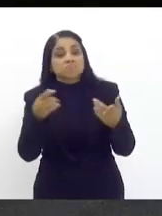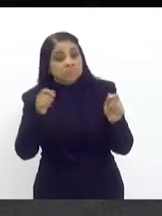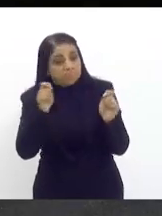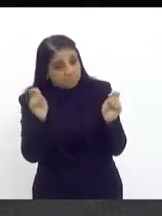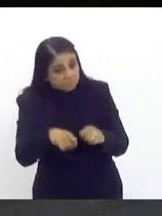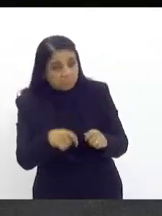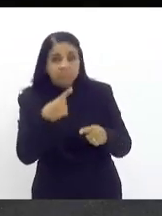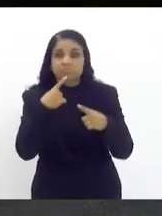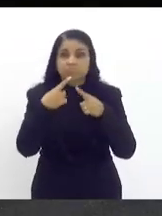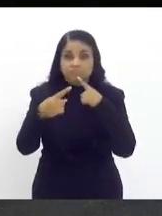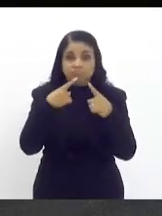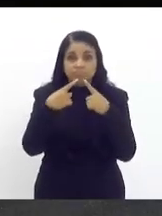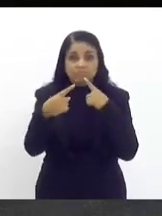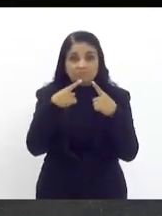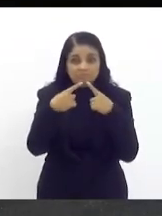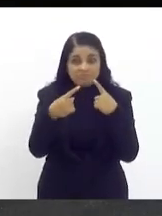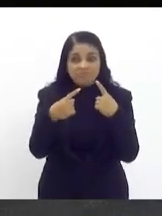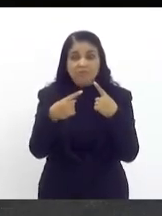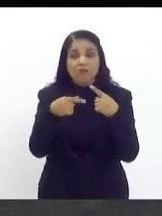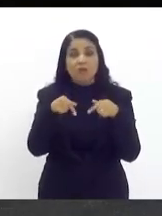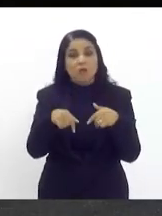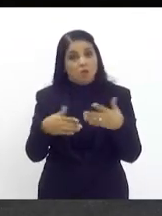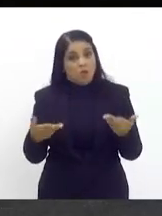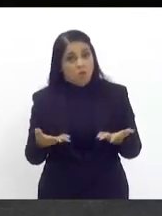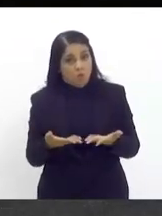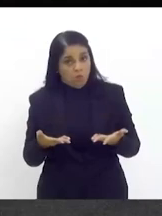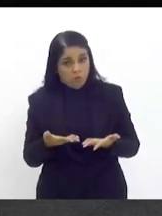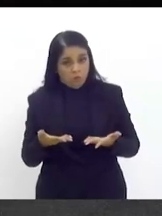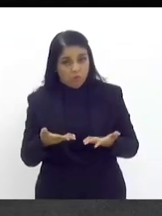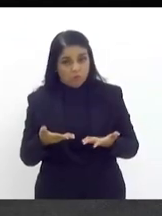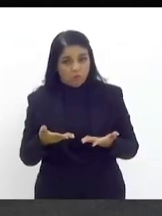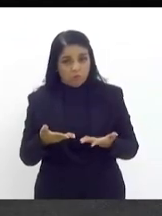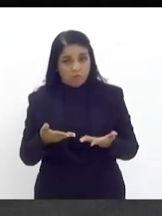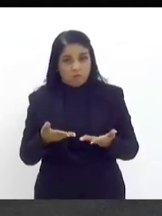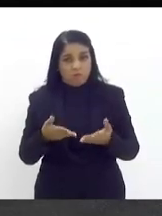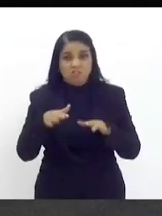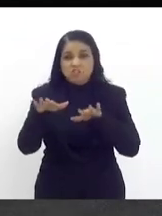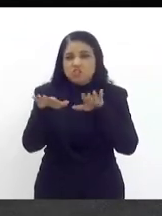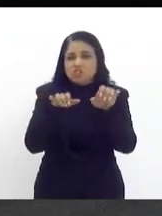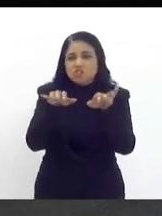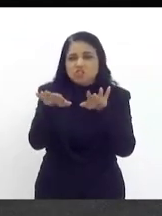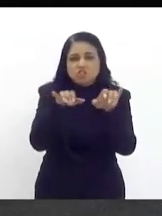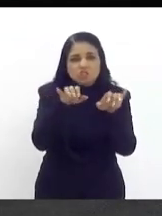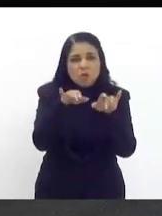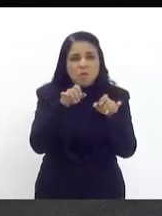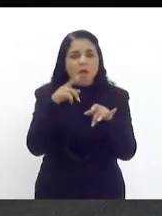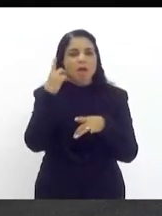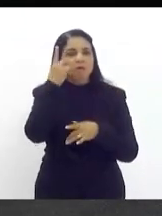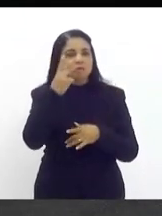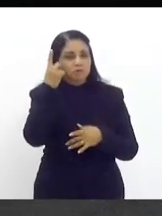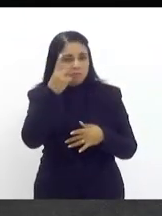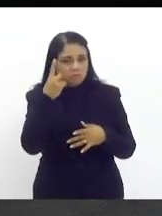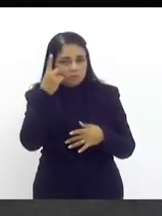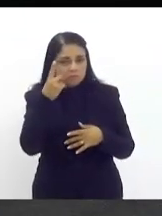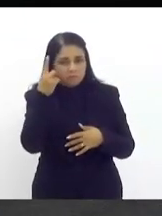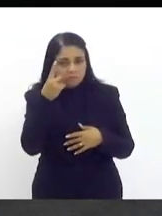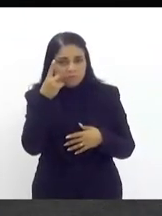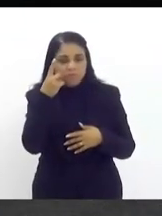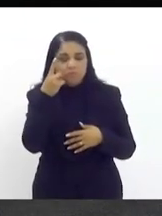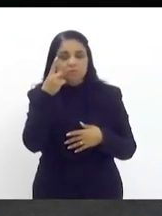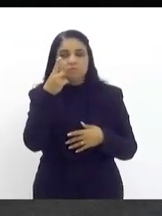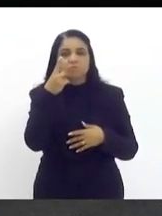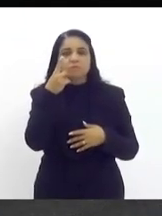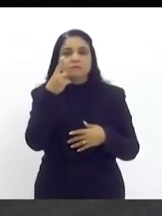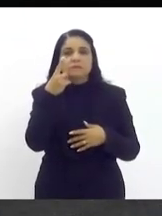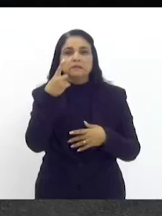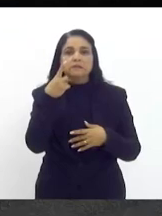diálogo. Então, o que eu quero fazer aqui é chamar os parlamentares para que entendam